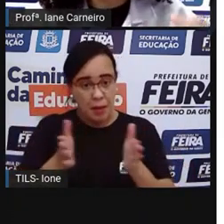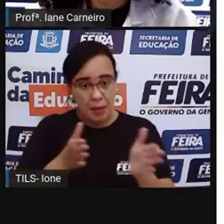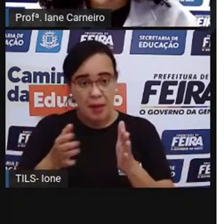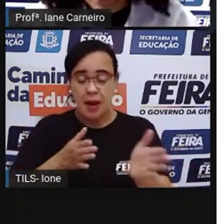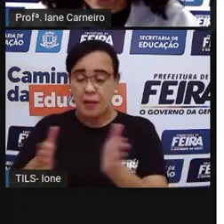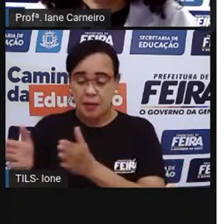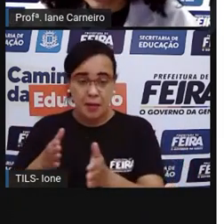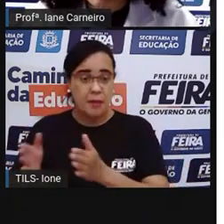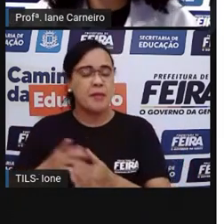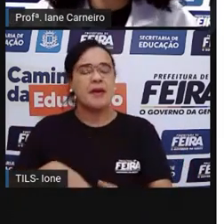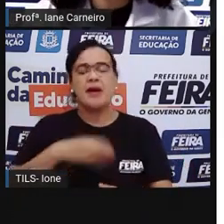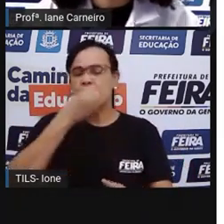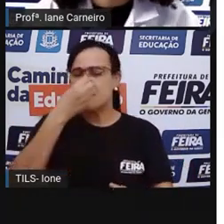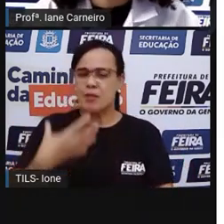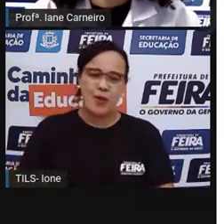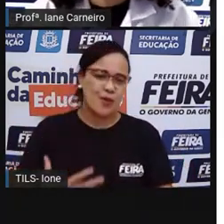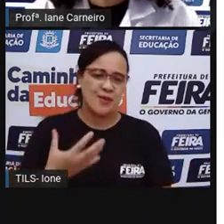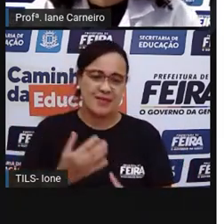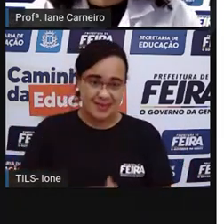né? Então é bem interessante.